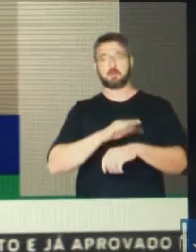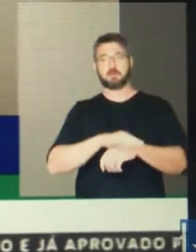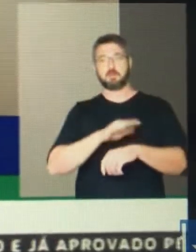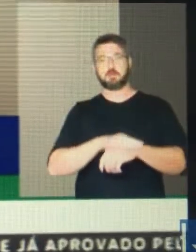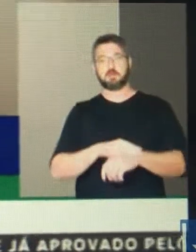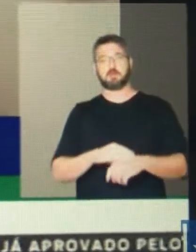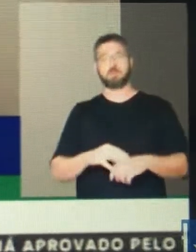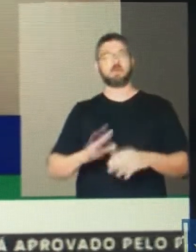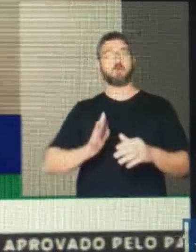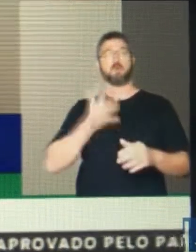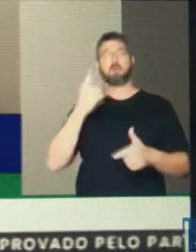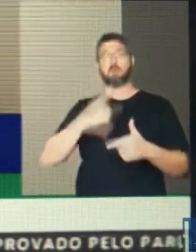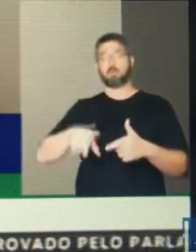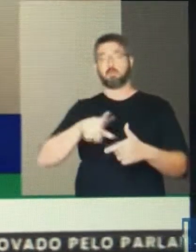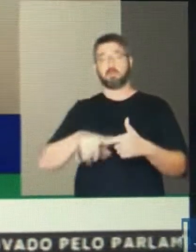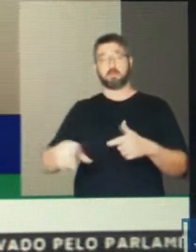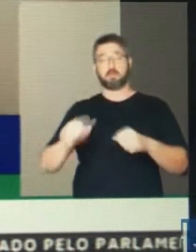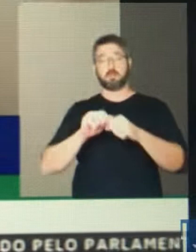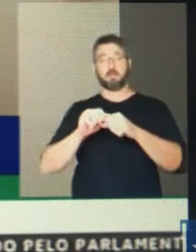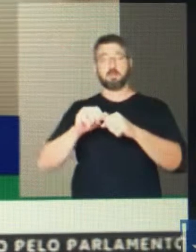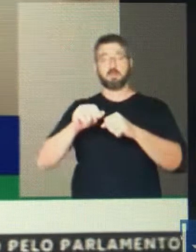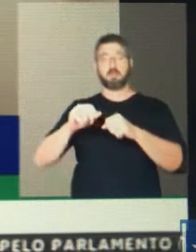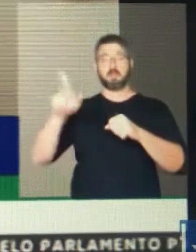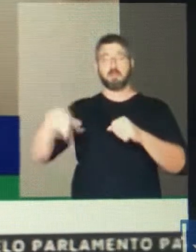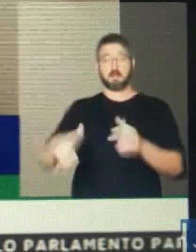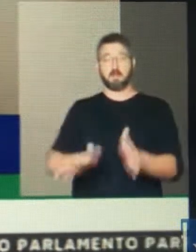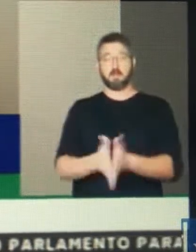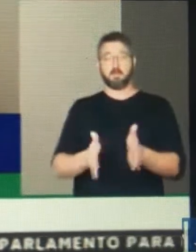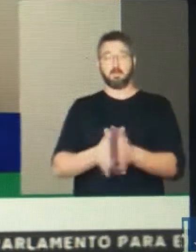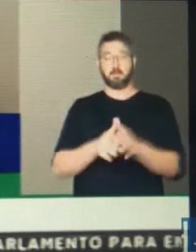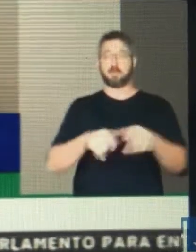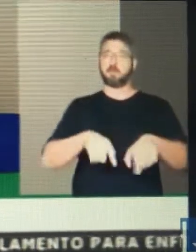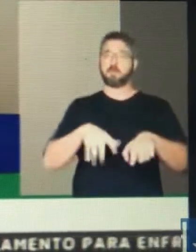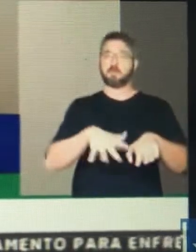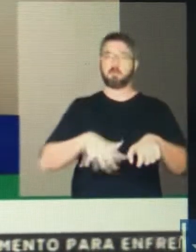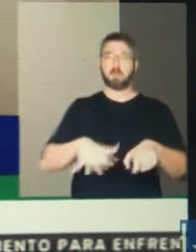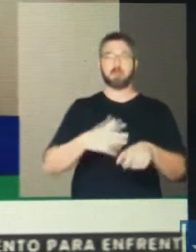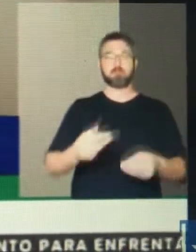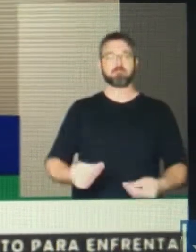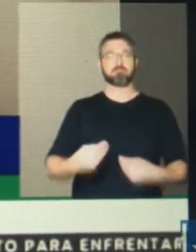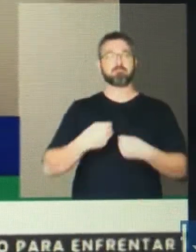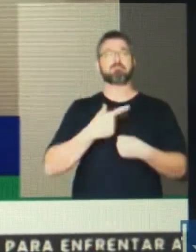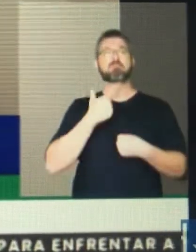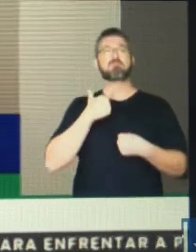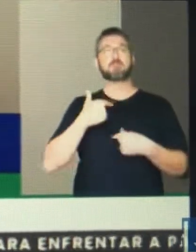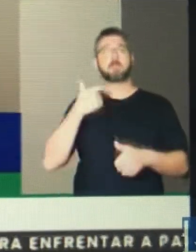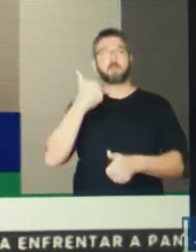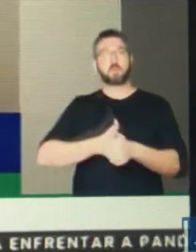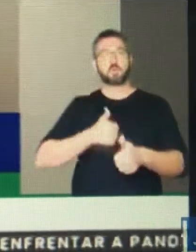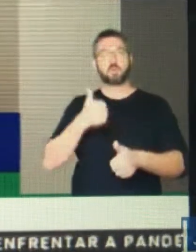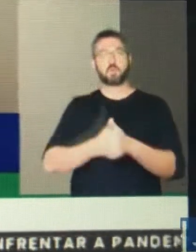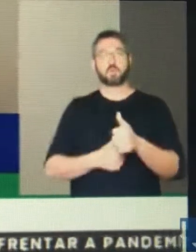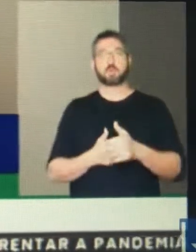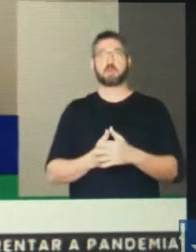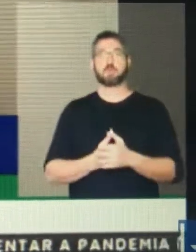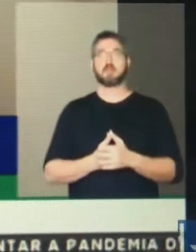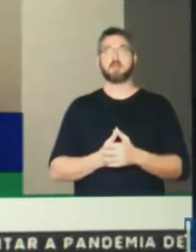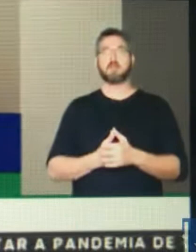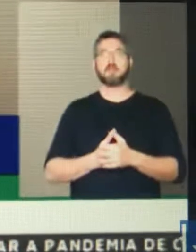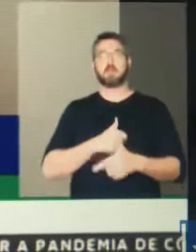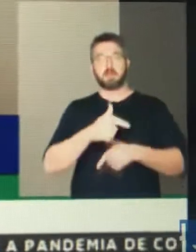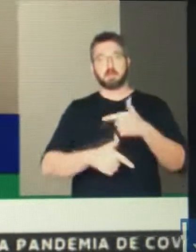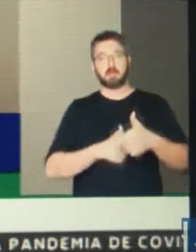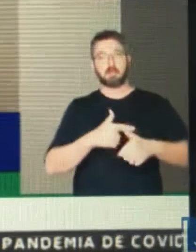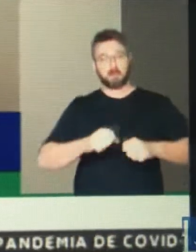nesta missão parlamentar, a trabalhar incansavelmente pela recriação das condições de vida dos produtores